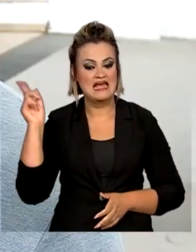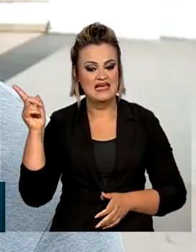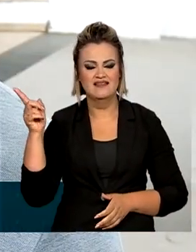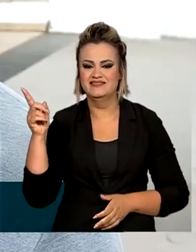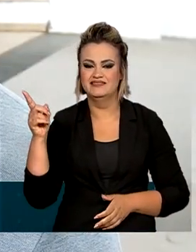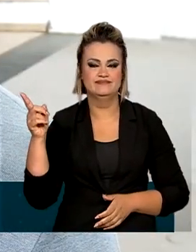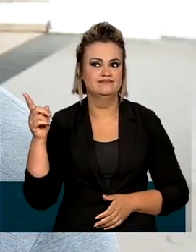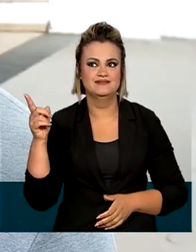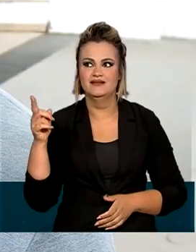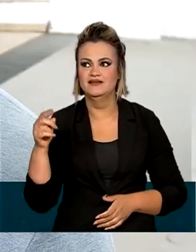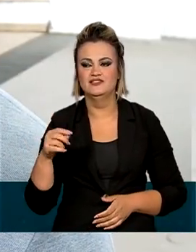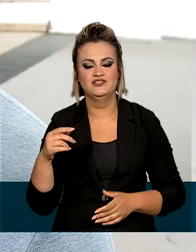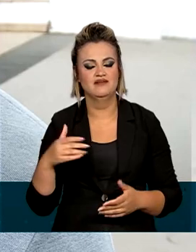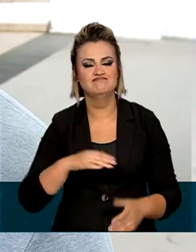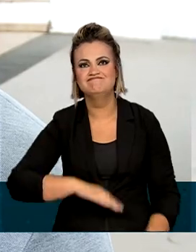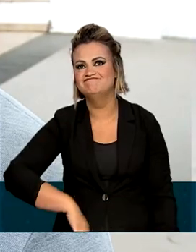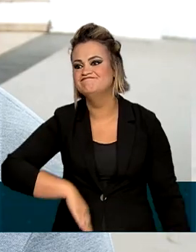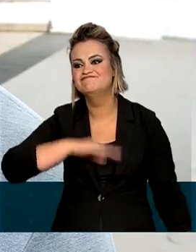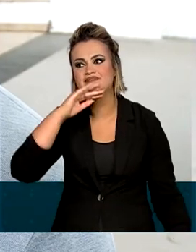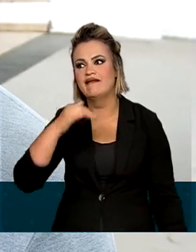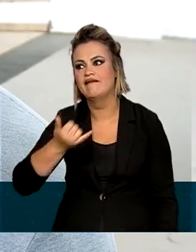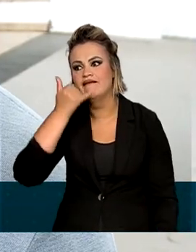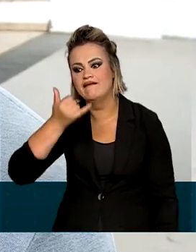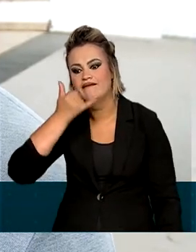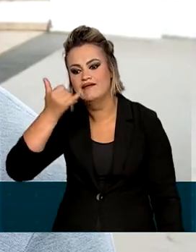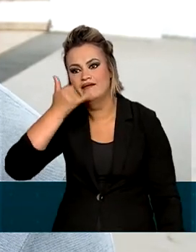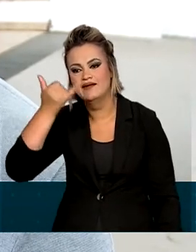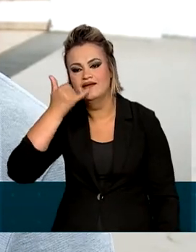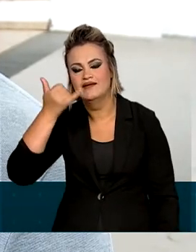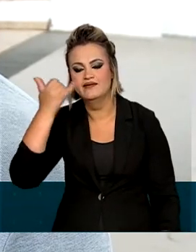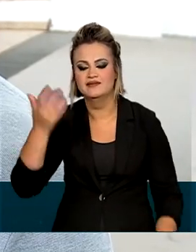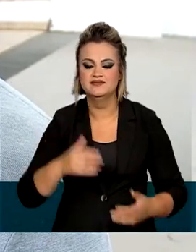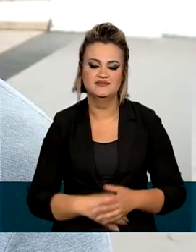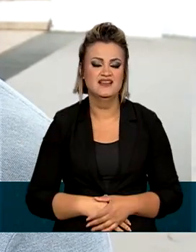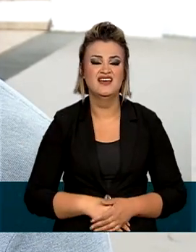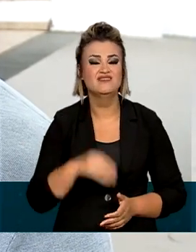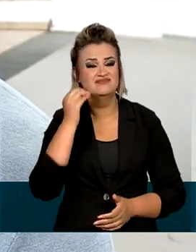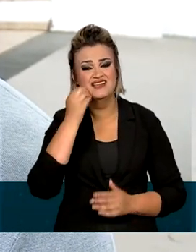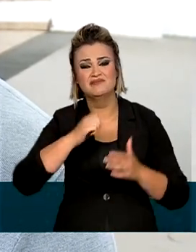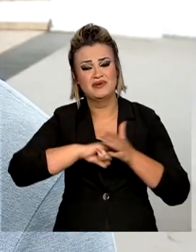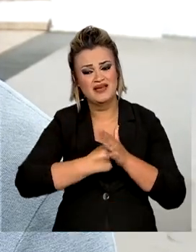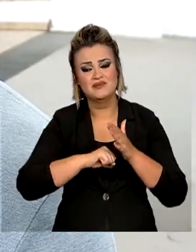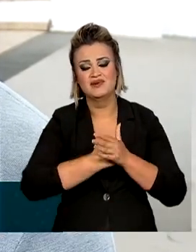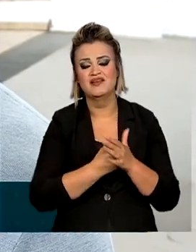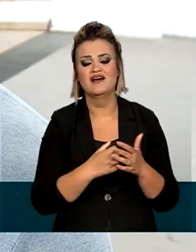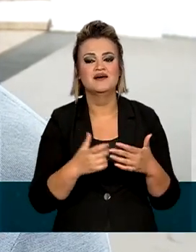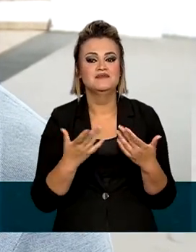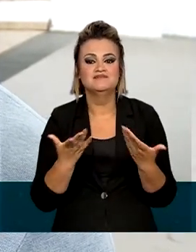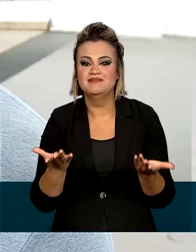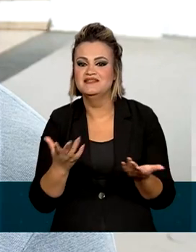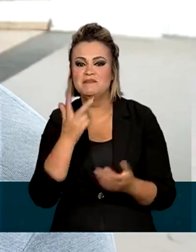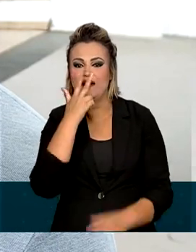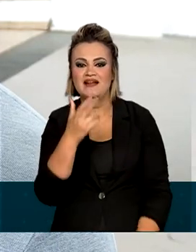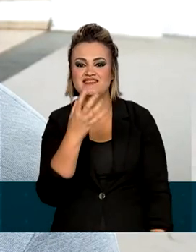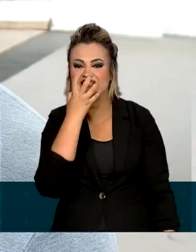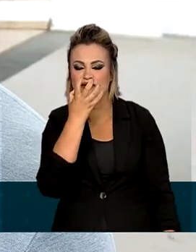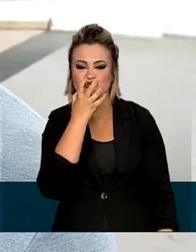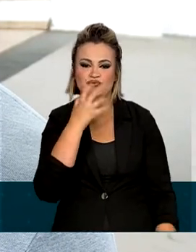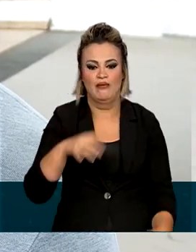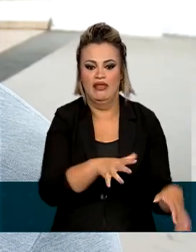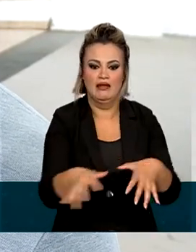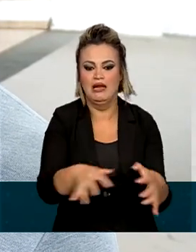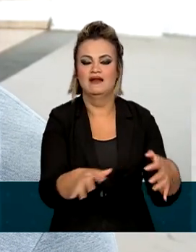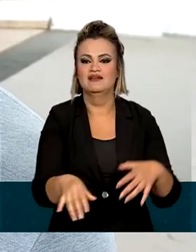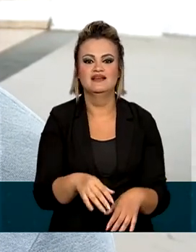já não sabe mais o que fazer para evitar ligações indesejadas. Eu tento bloquear, mas é como o cachorro atrás do rabo, porque